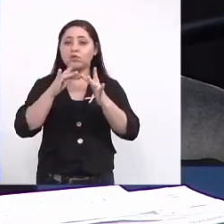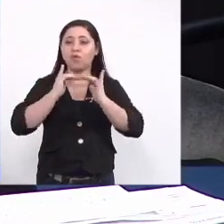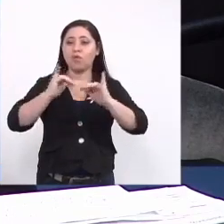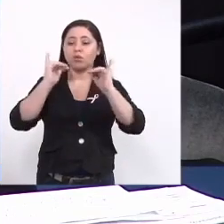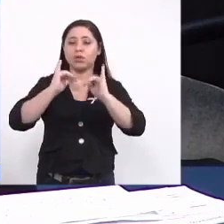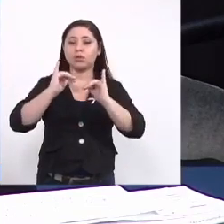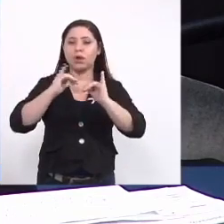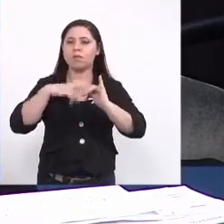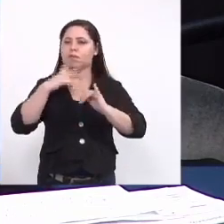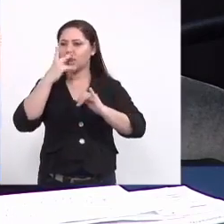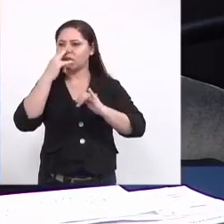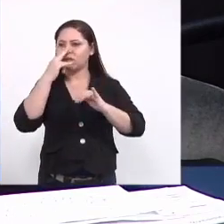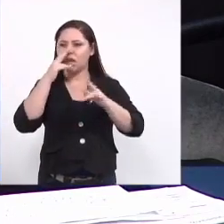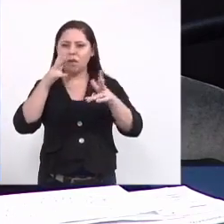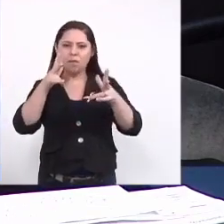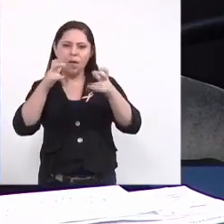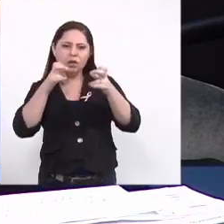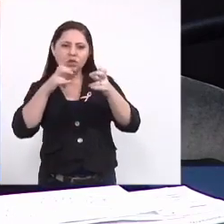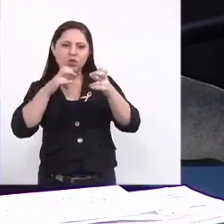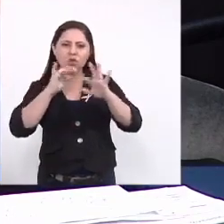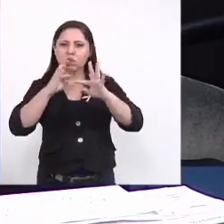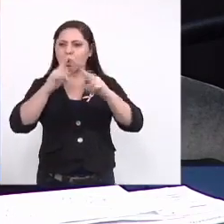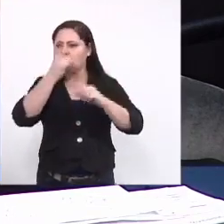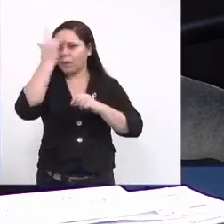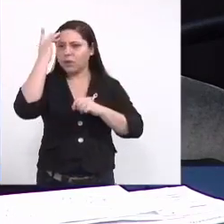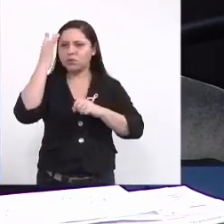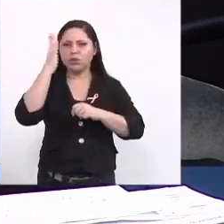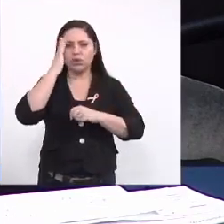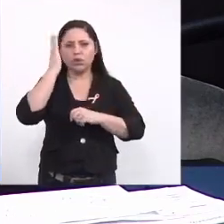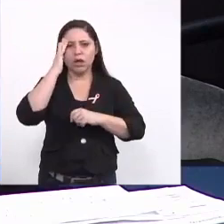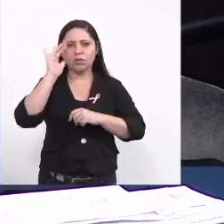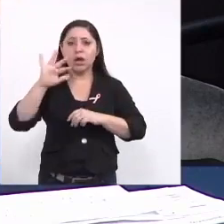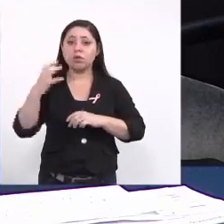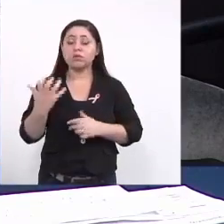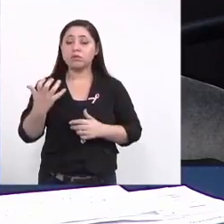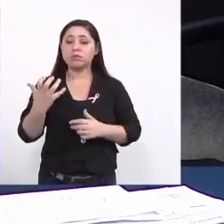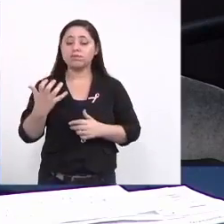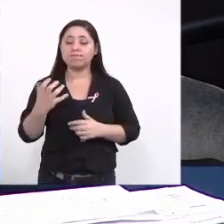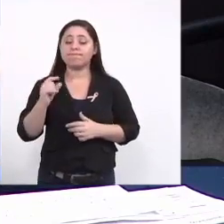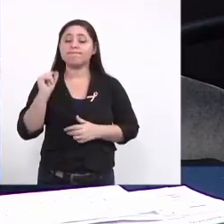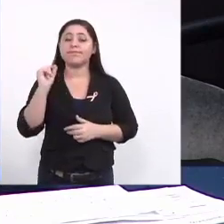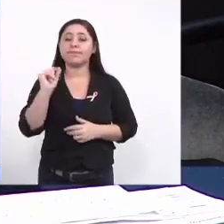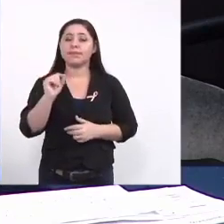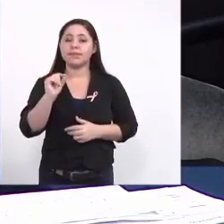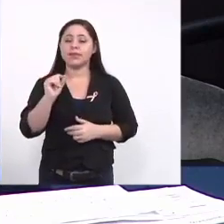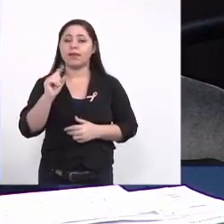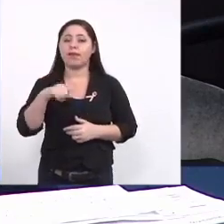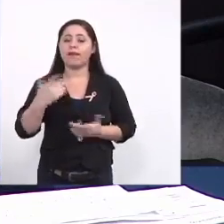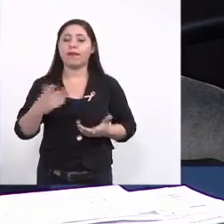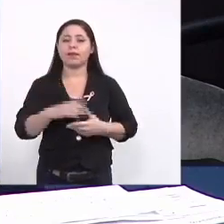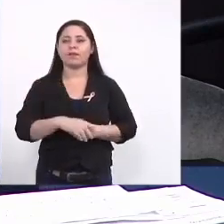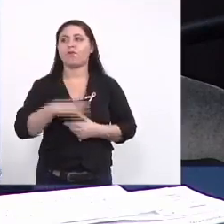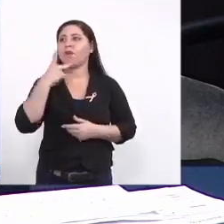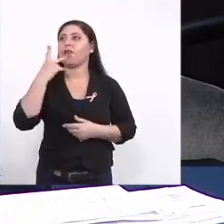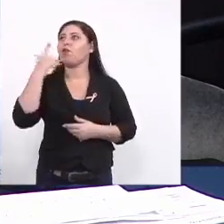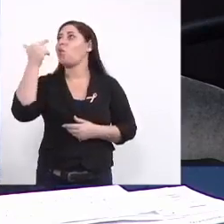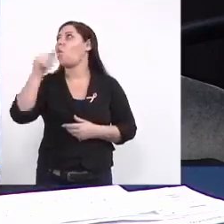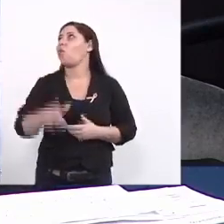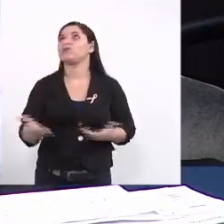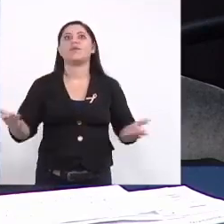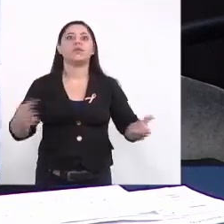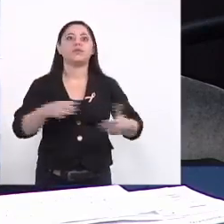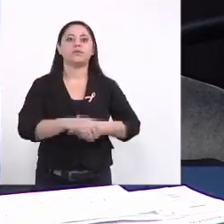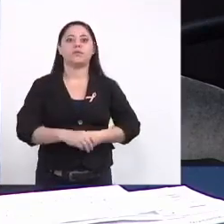gente tem a percepção de que todo mundo sabe o que está acontecendo que ah eu vou falar de novo aquilo